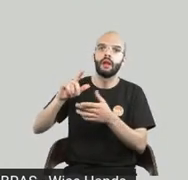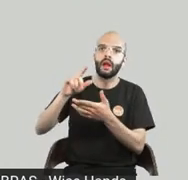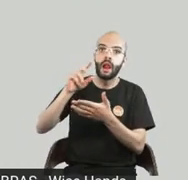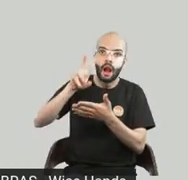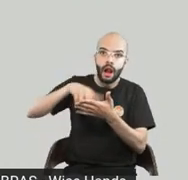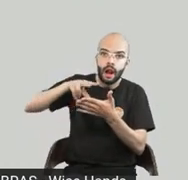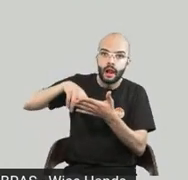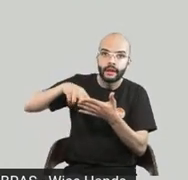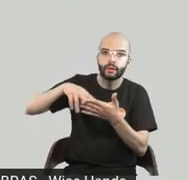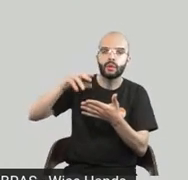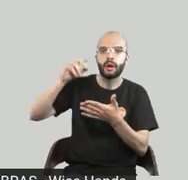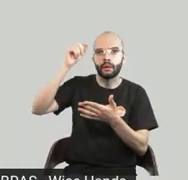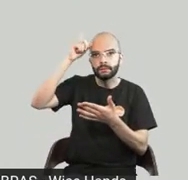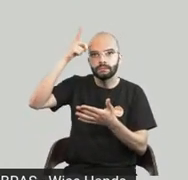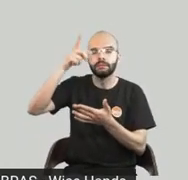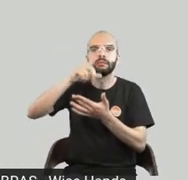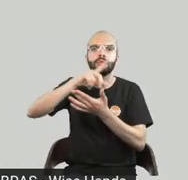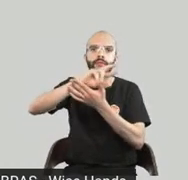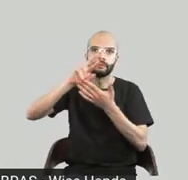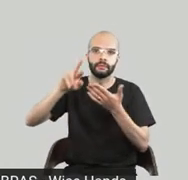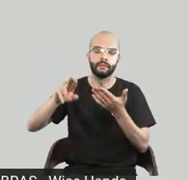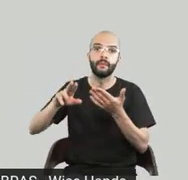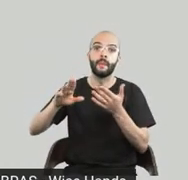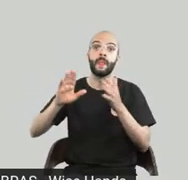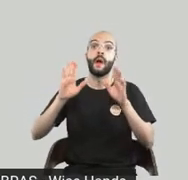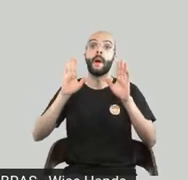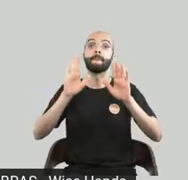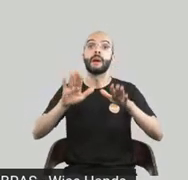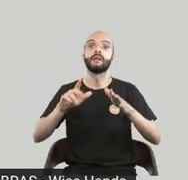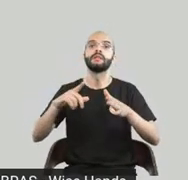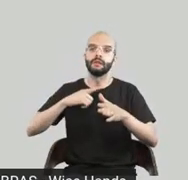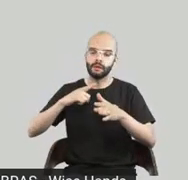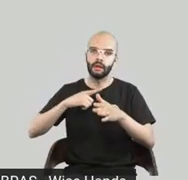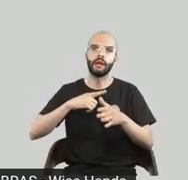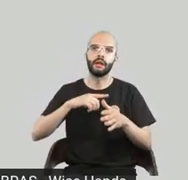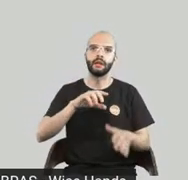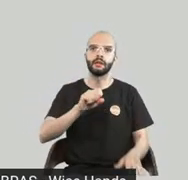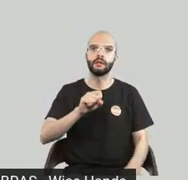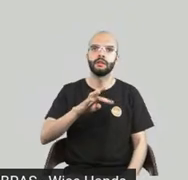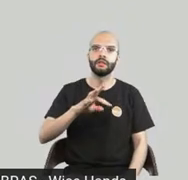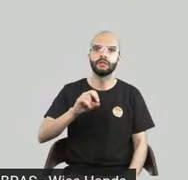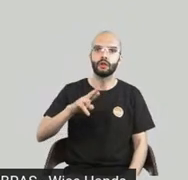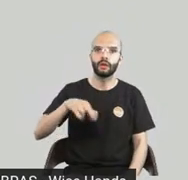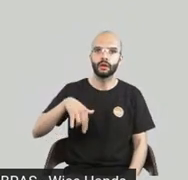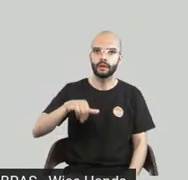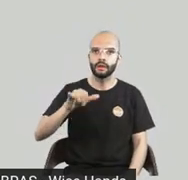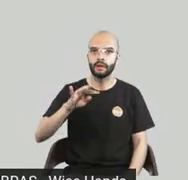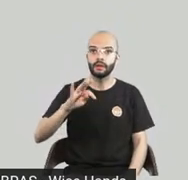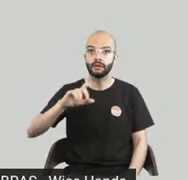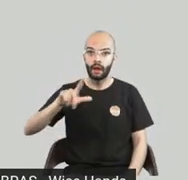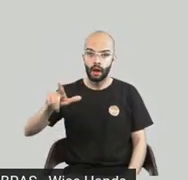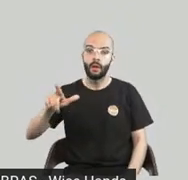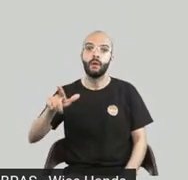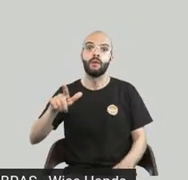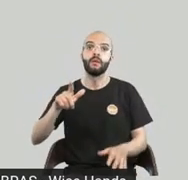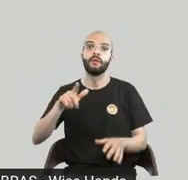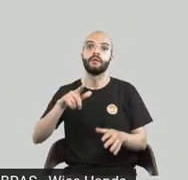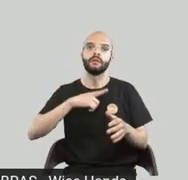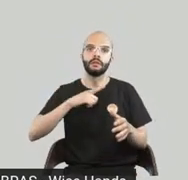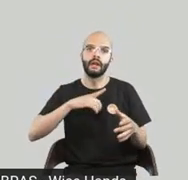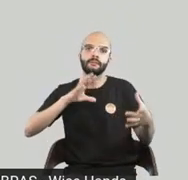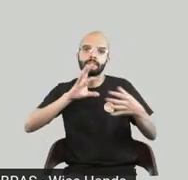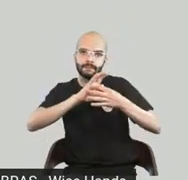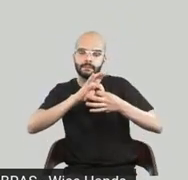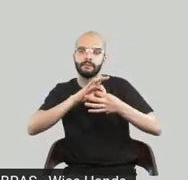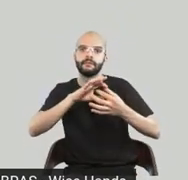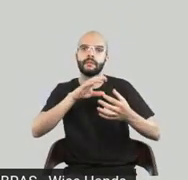é de terror então assim, todas as editoras elas têm mais ou menos uma personalidade, então a gente procura observar